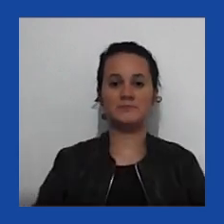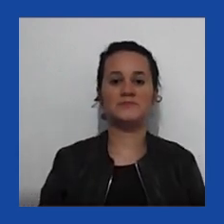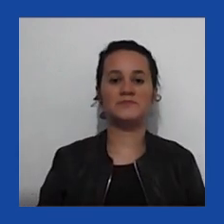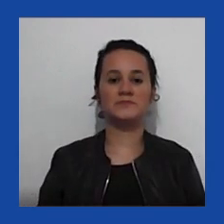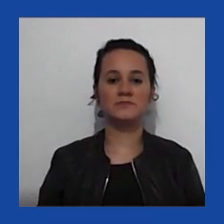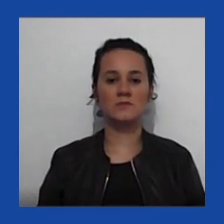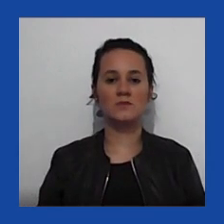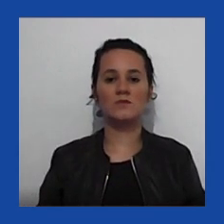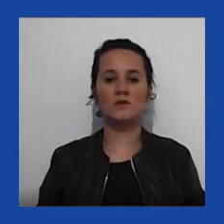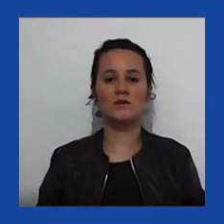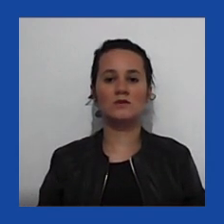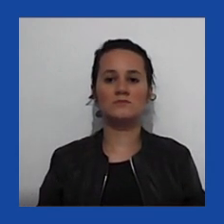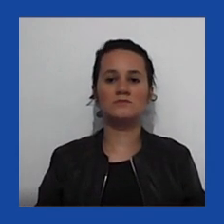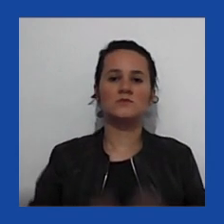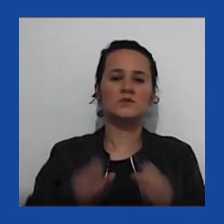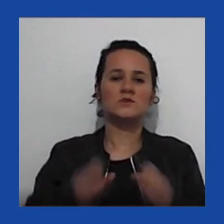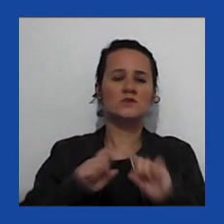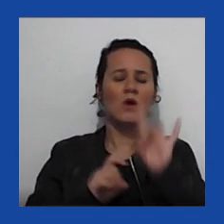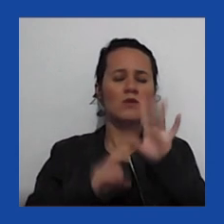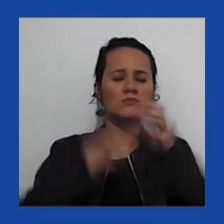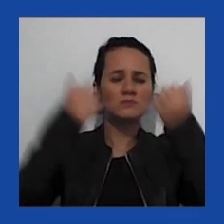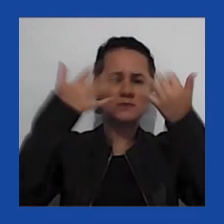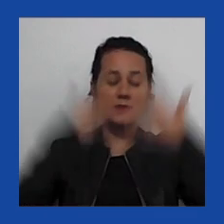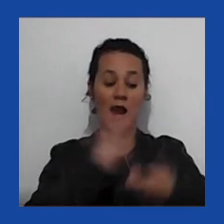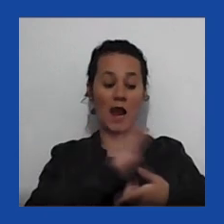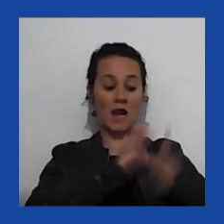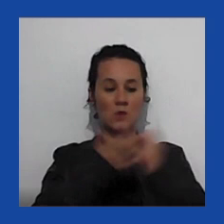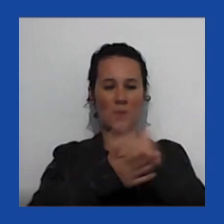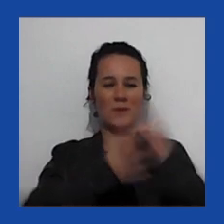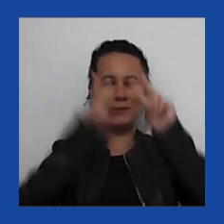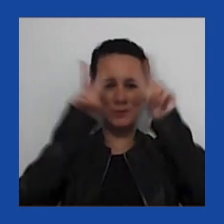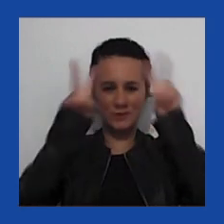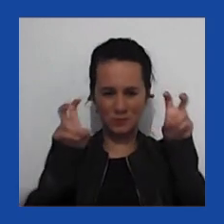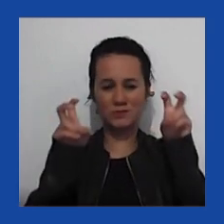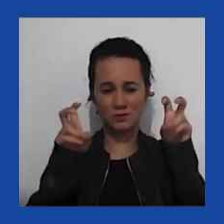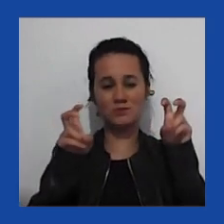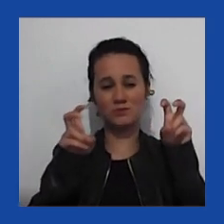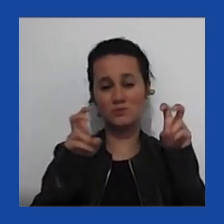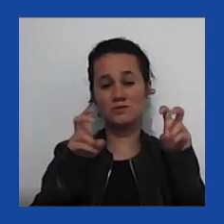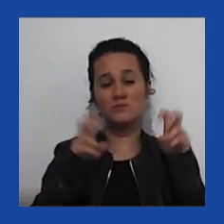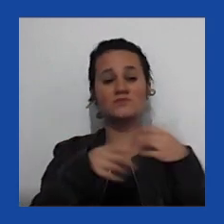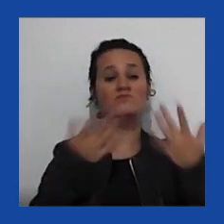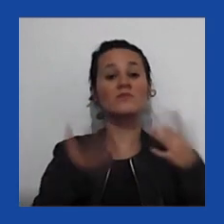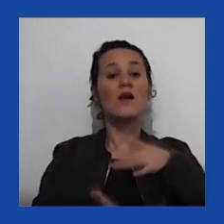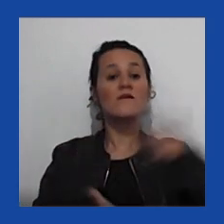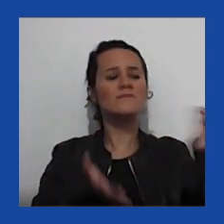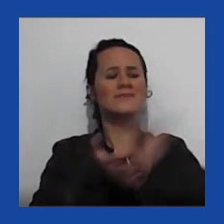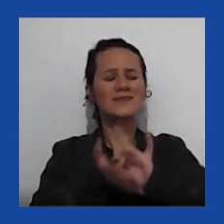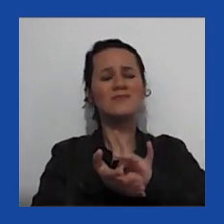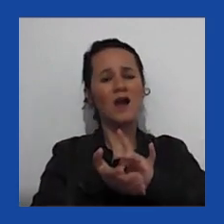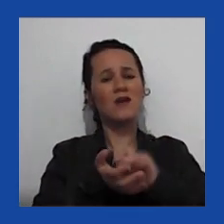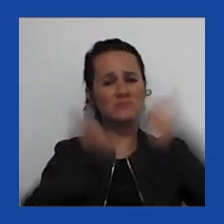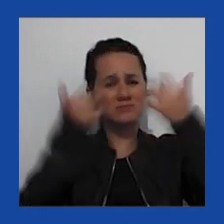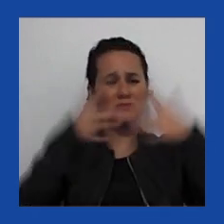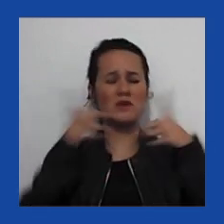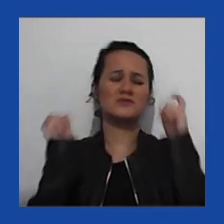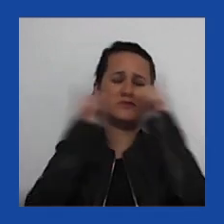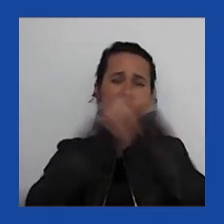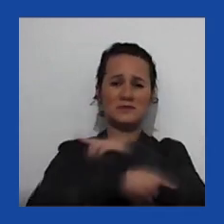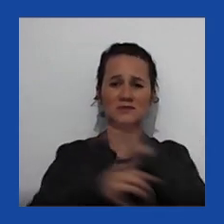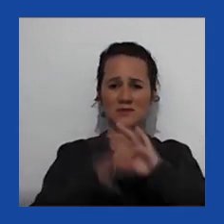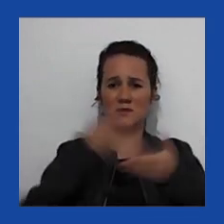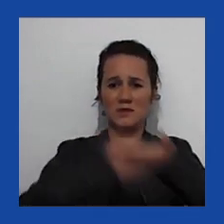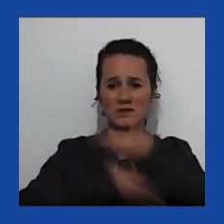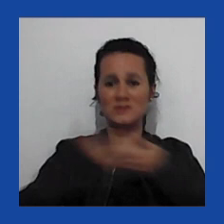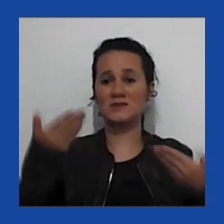Só para dizer também, antes de entrar no assunto, que realmente é difícil mencionar a democracia. E